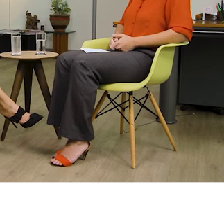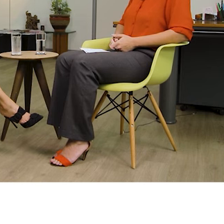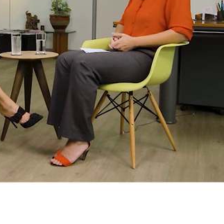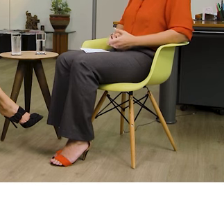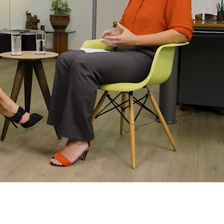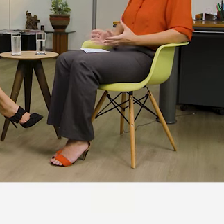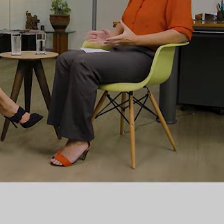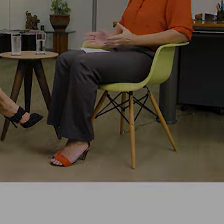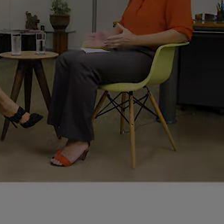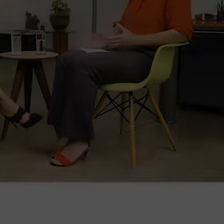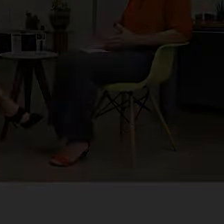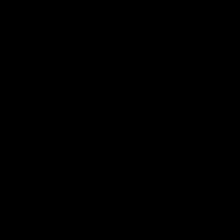Legenda Tchau, tchau.